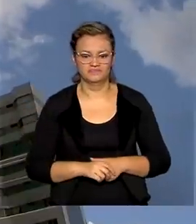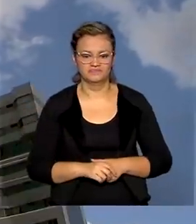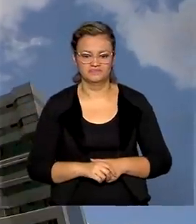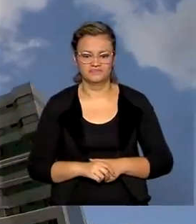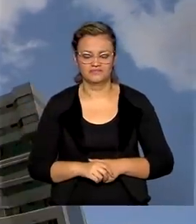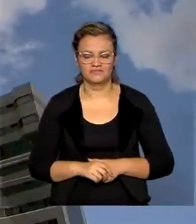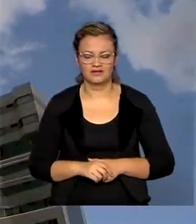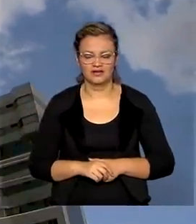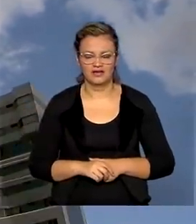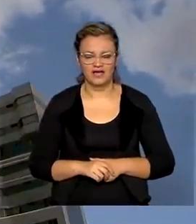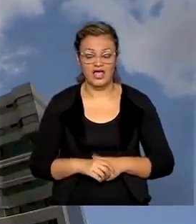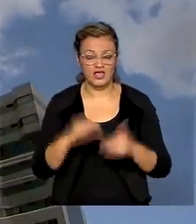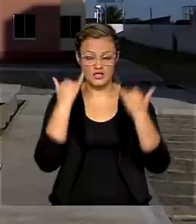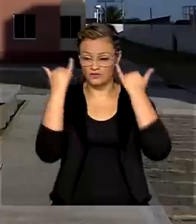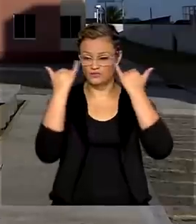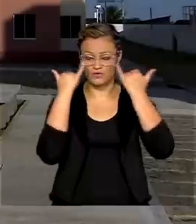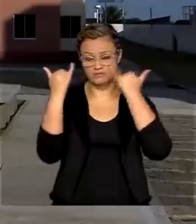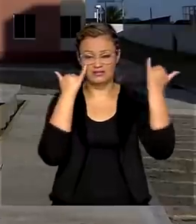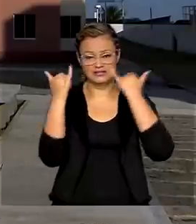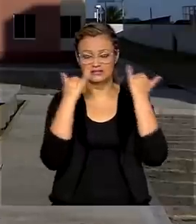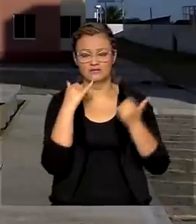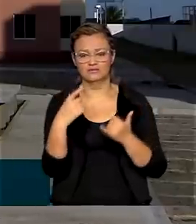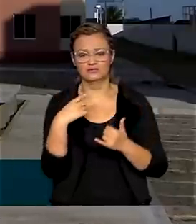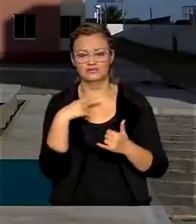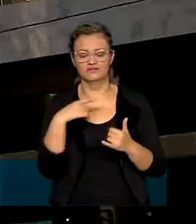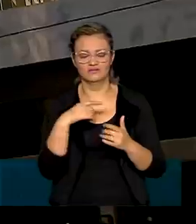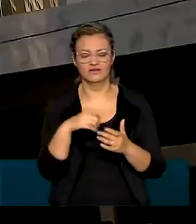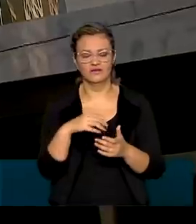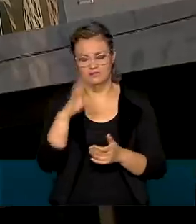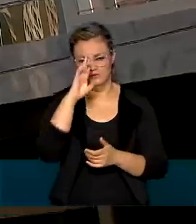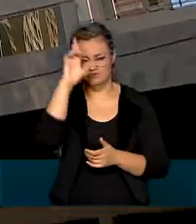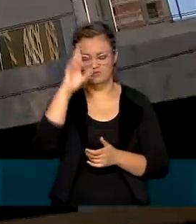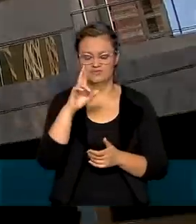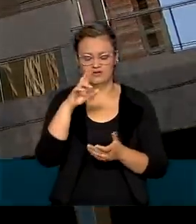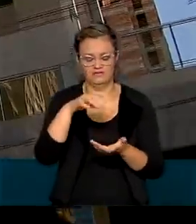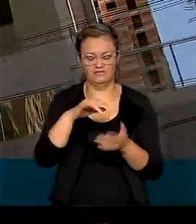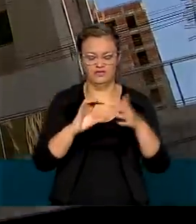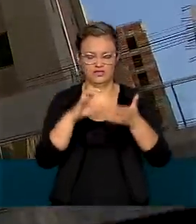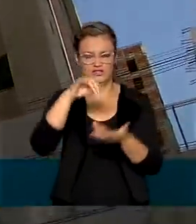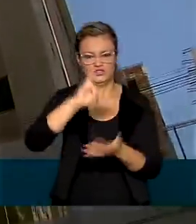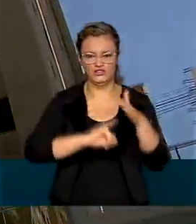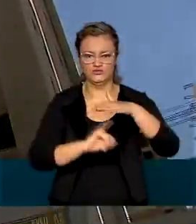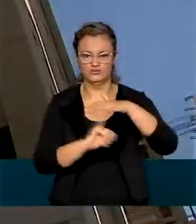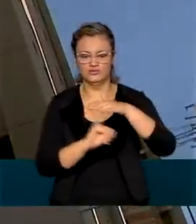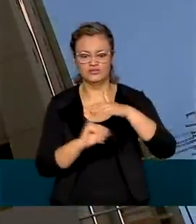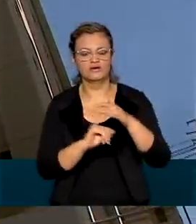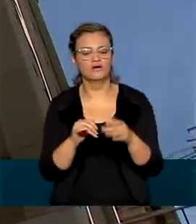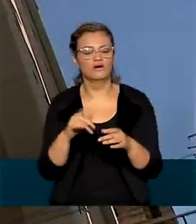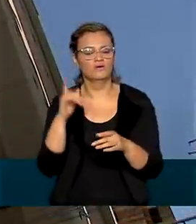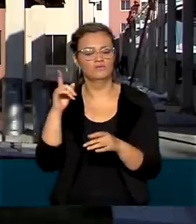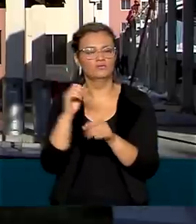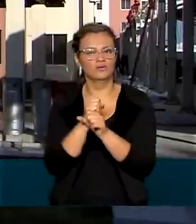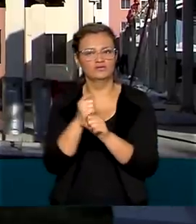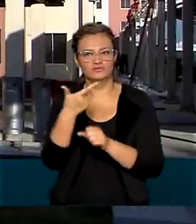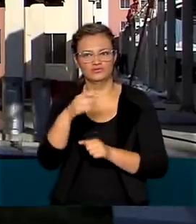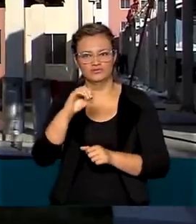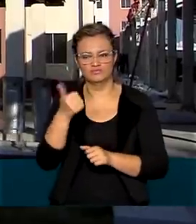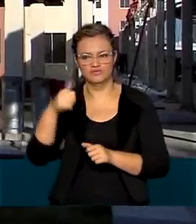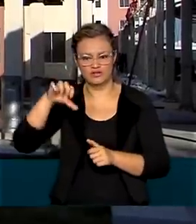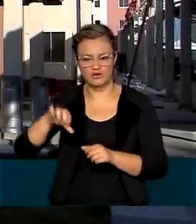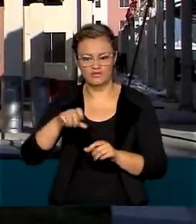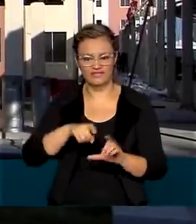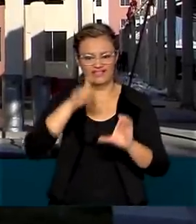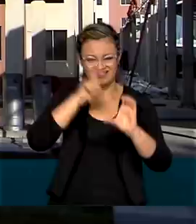De acordo com os dados revisados pela Fundação João Pinheiro, tendo o ano base de 2019, o déficit